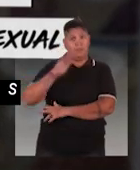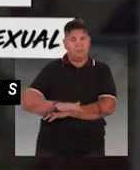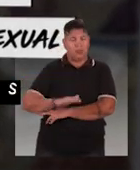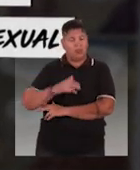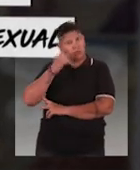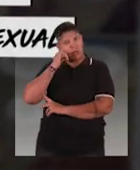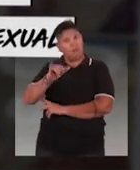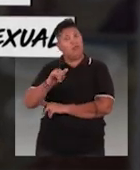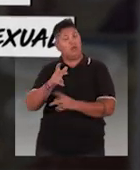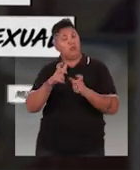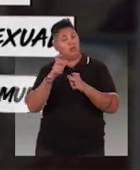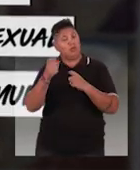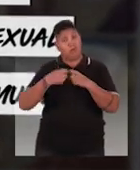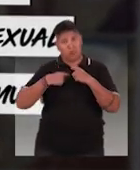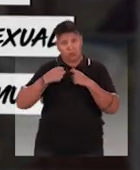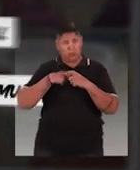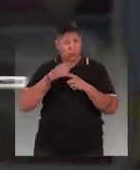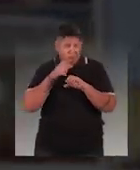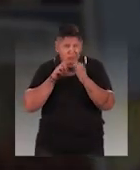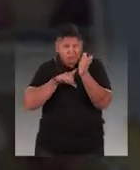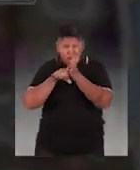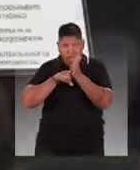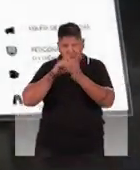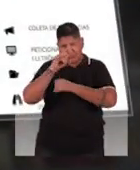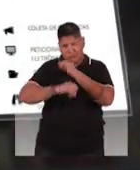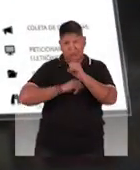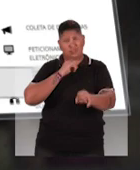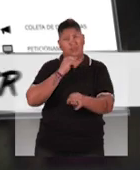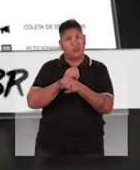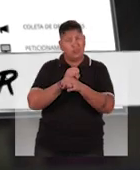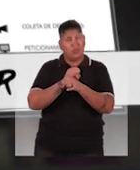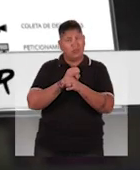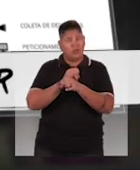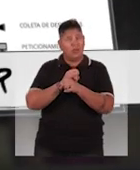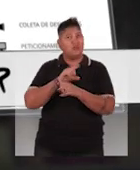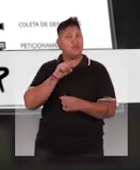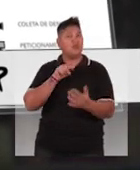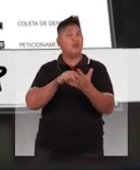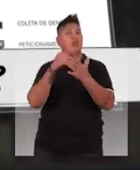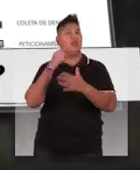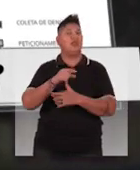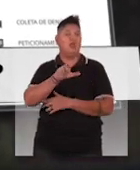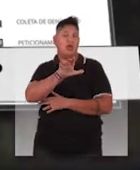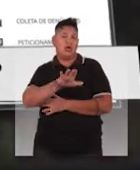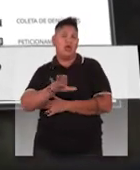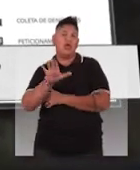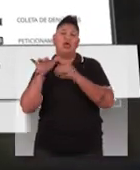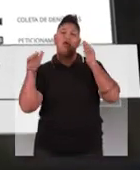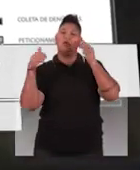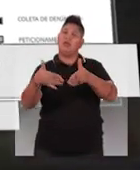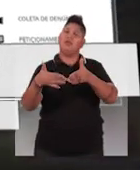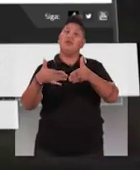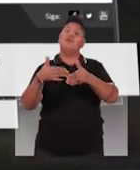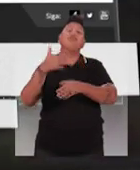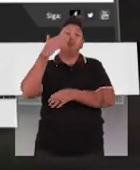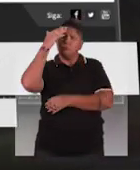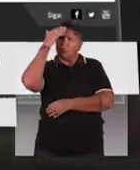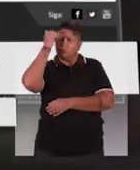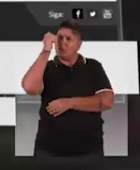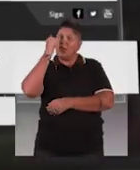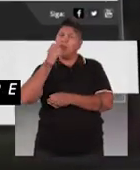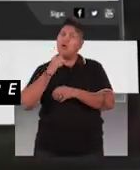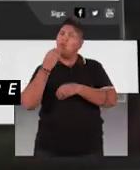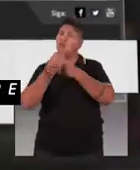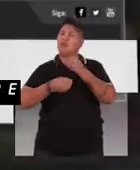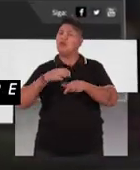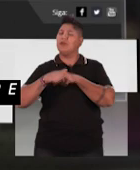exploração sexual, entre outras. Acesse o site da Procuradoria Geral do Trabalho, clique em Áreas de Atuação e saiba